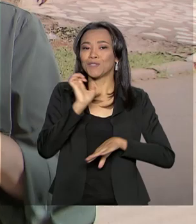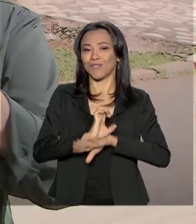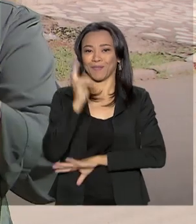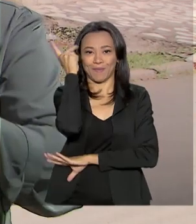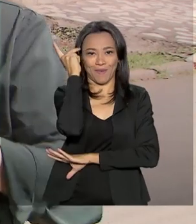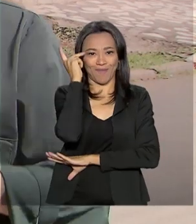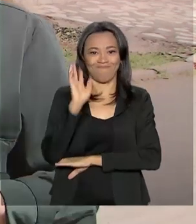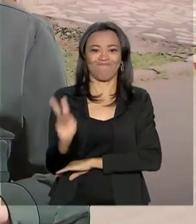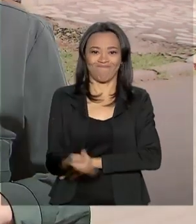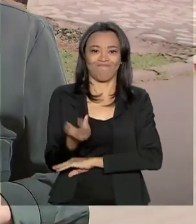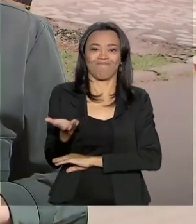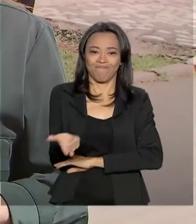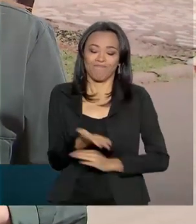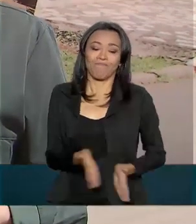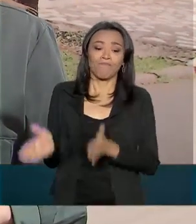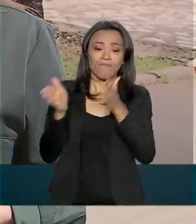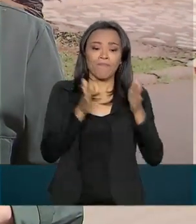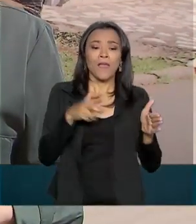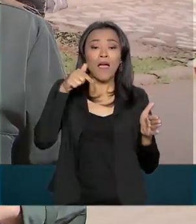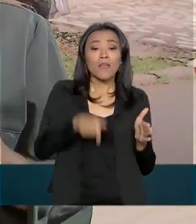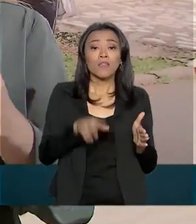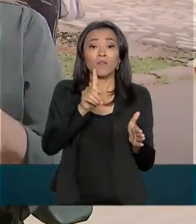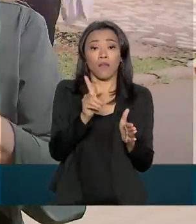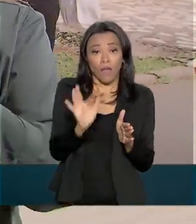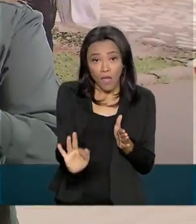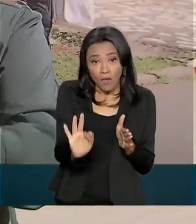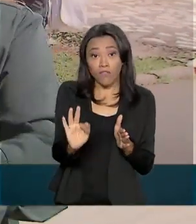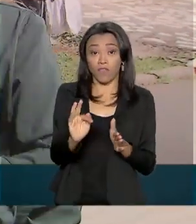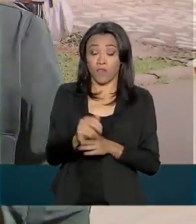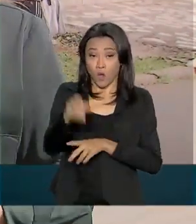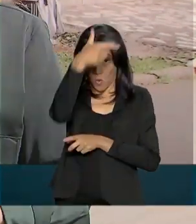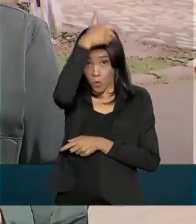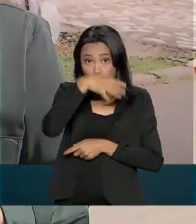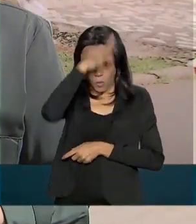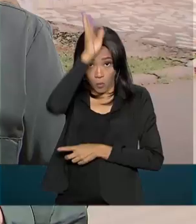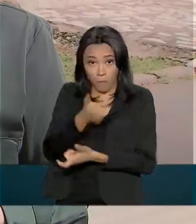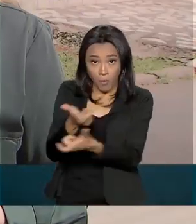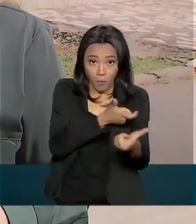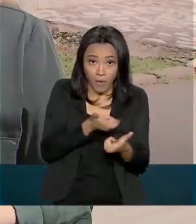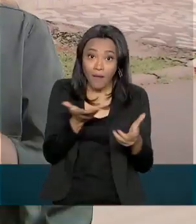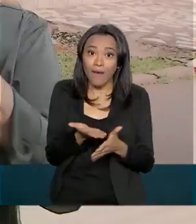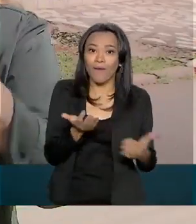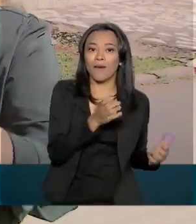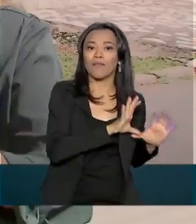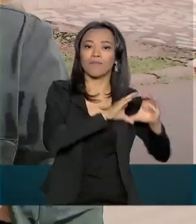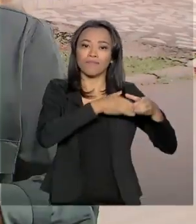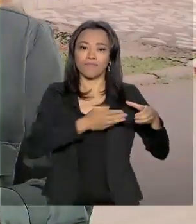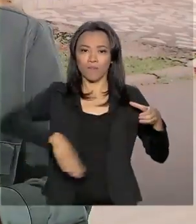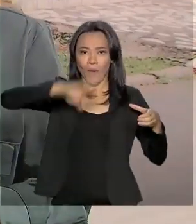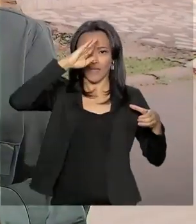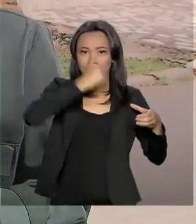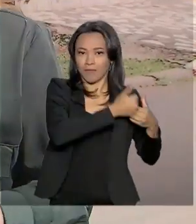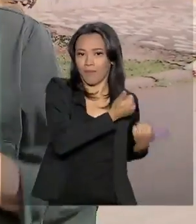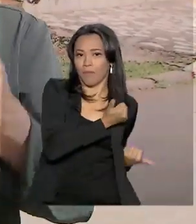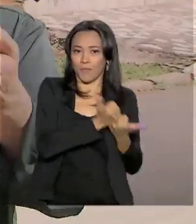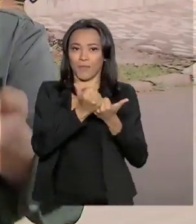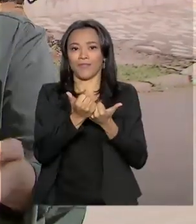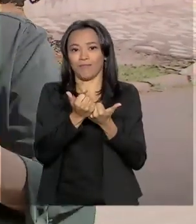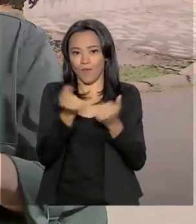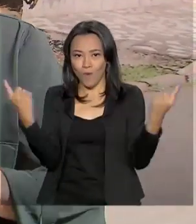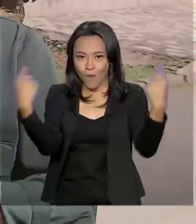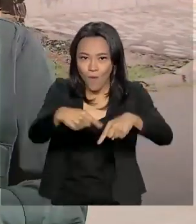Paulo. Aqui no Distrito Federal, depois dos bombeiros, é a vez do Exército Brasileiro entrar na luta contra o mosquito da dengue.